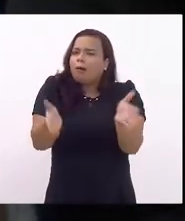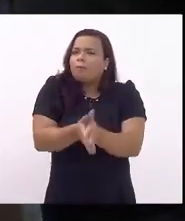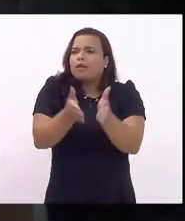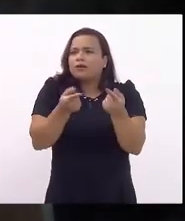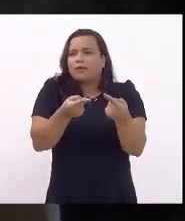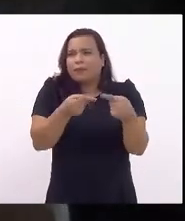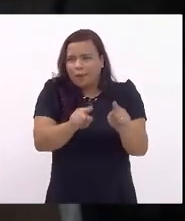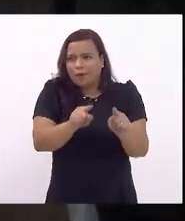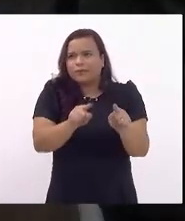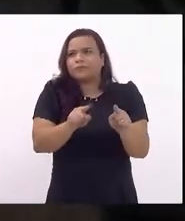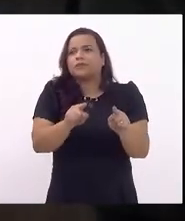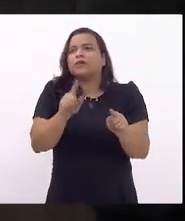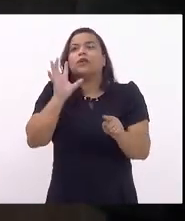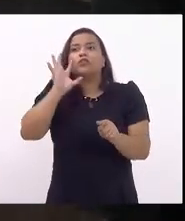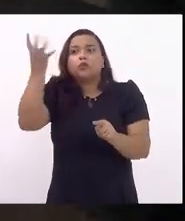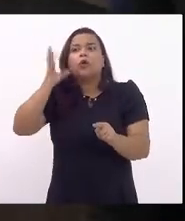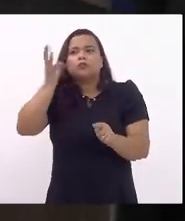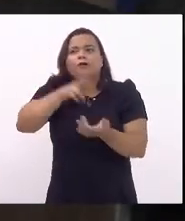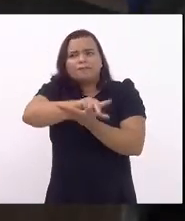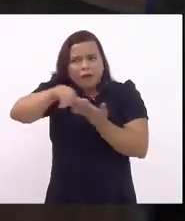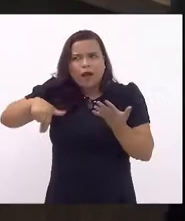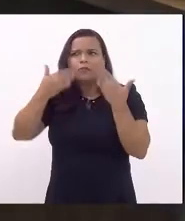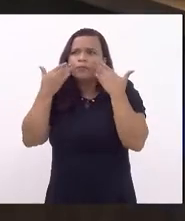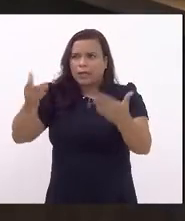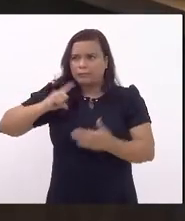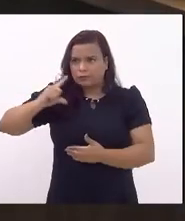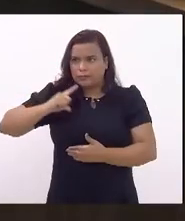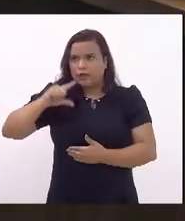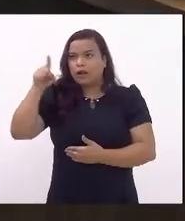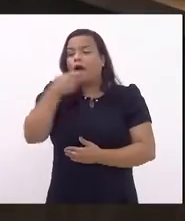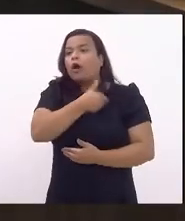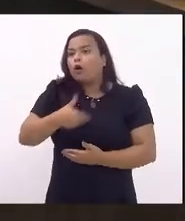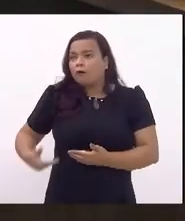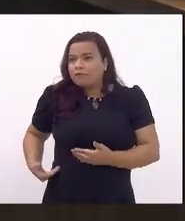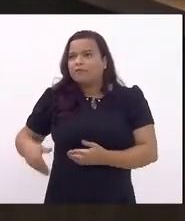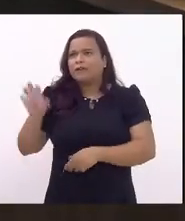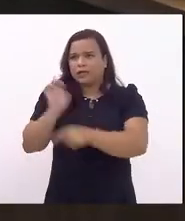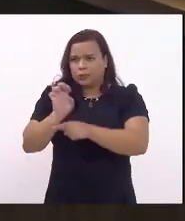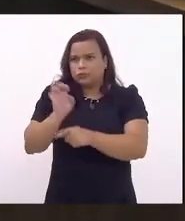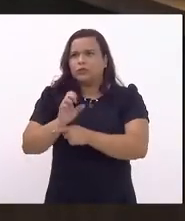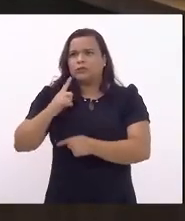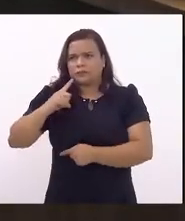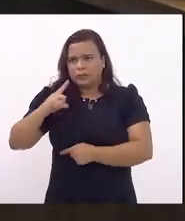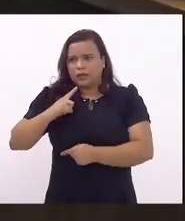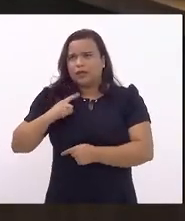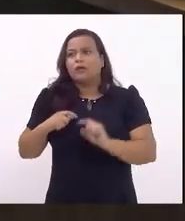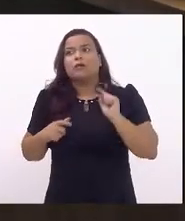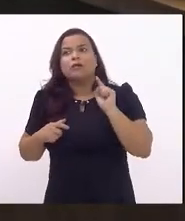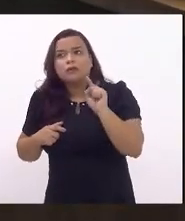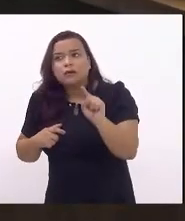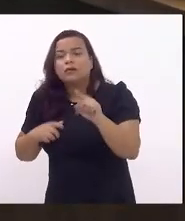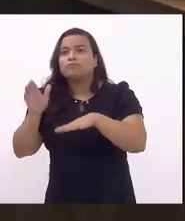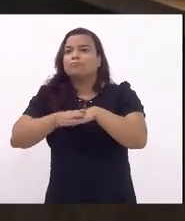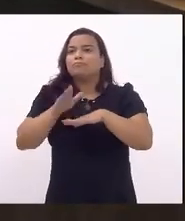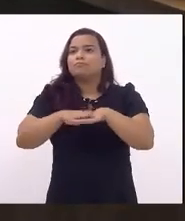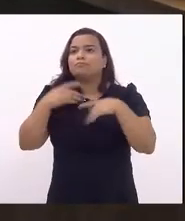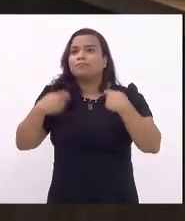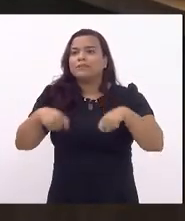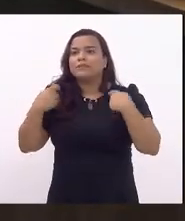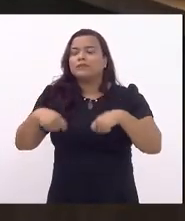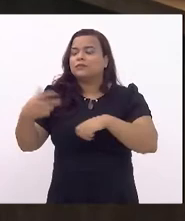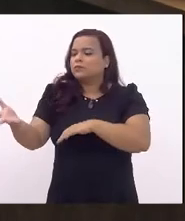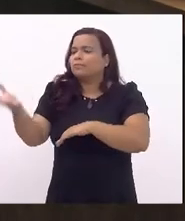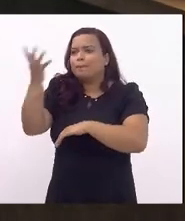que muitas das soluções apresentadas pelo próprio governo do estado, você precisa baixar um